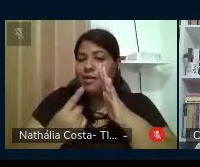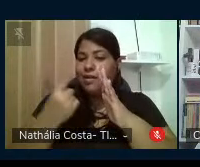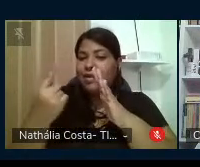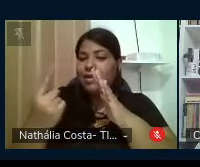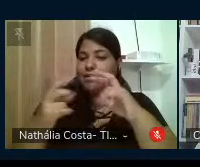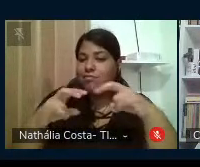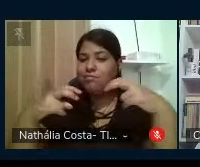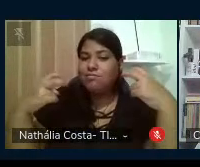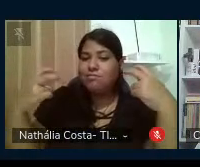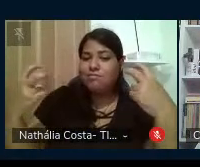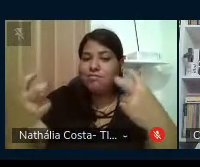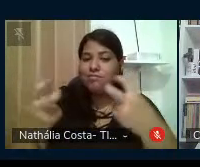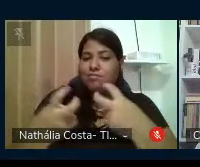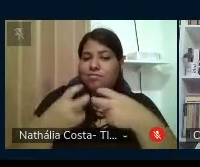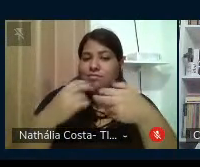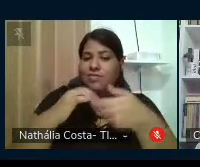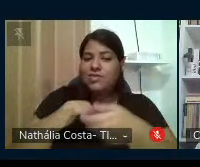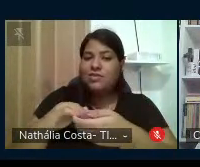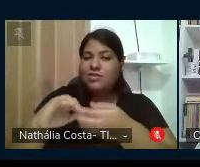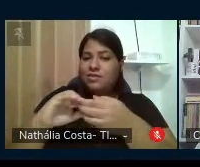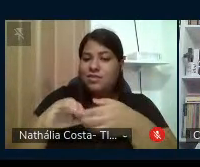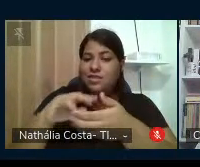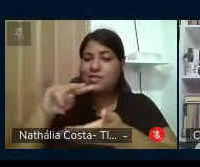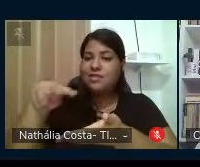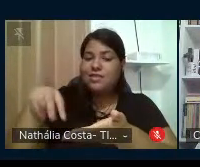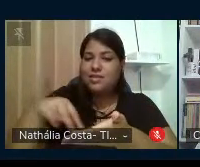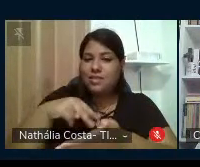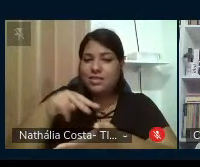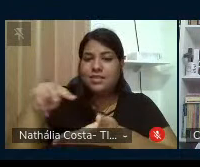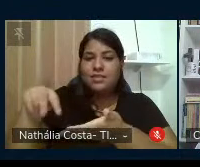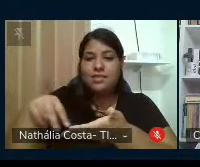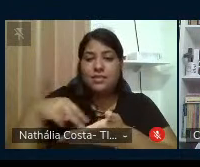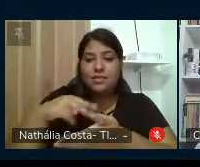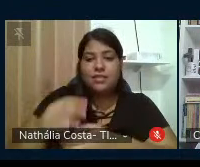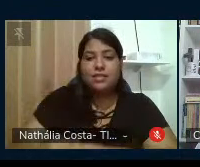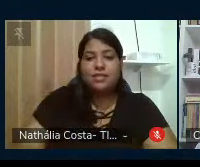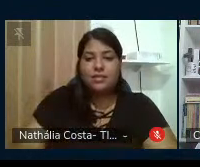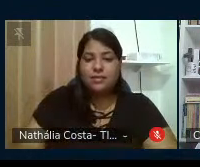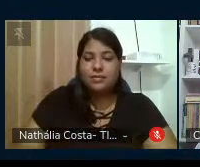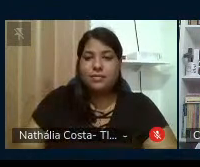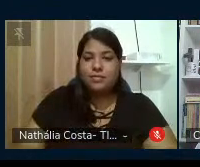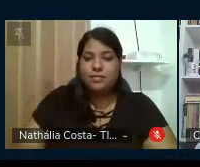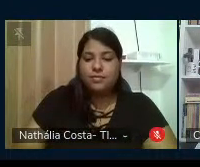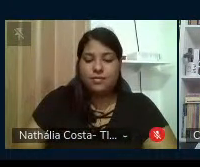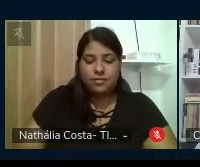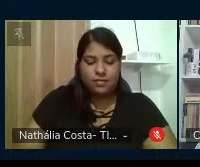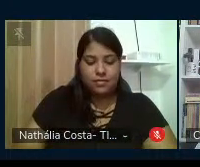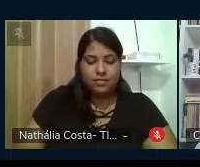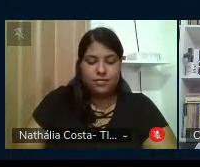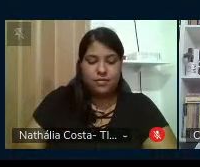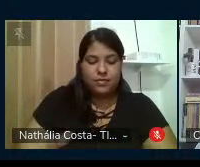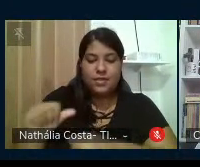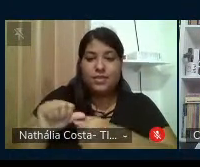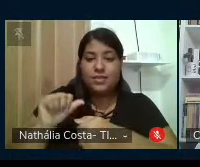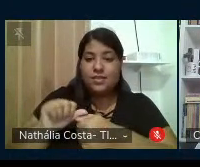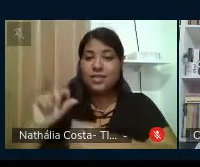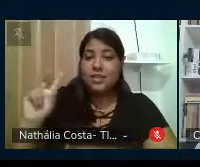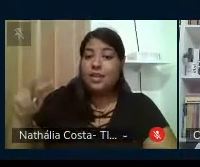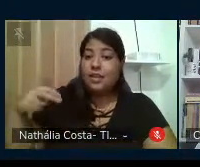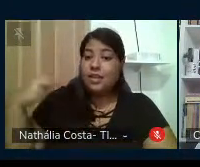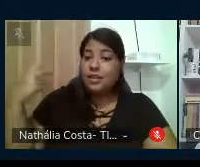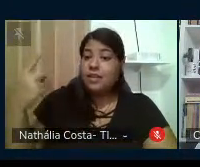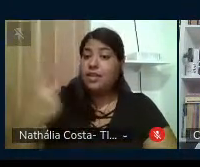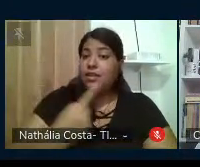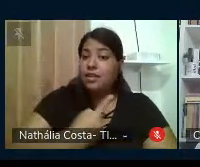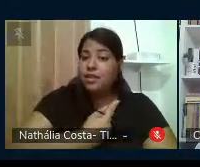isolamento A ciranda vai rodar Se vai fazer entre